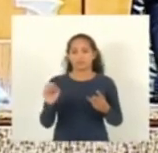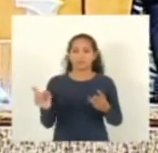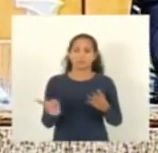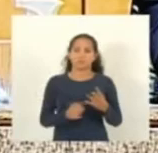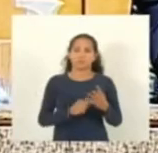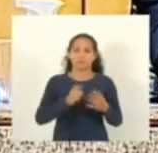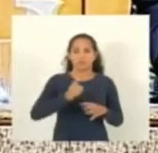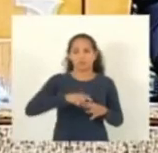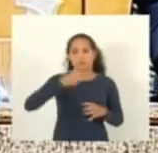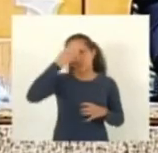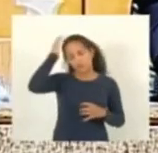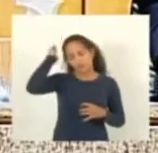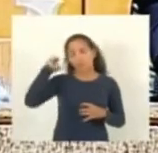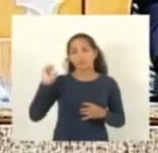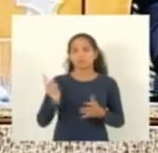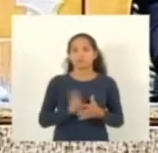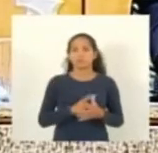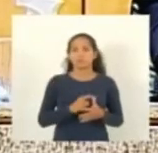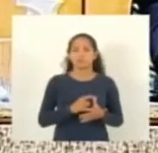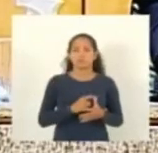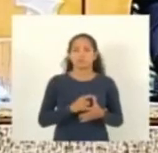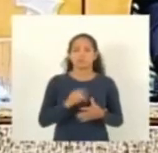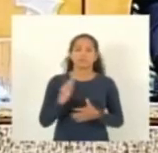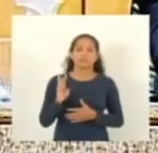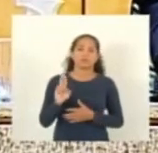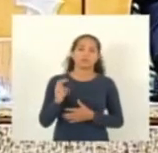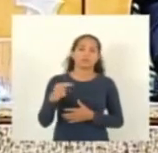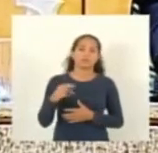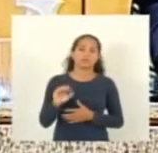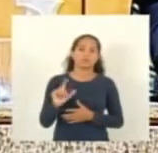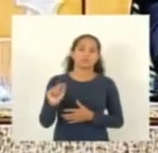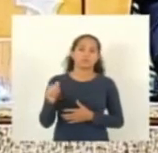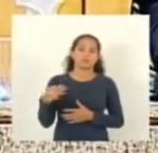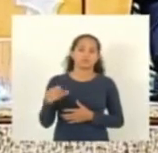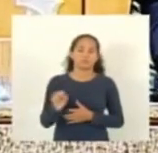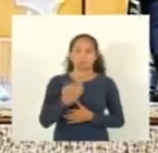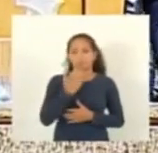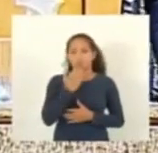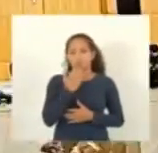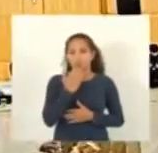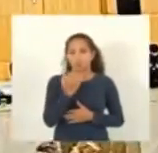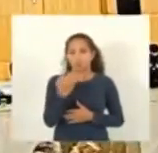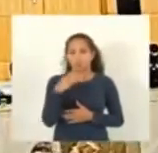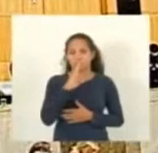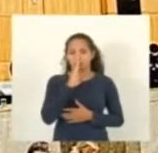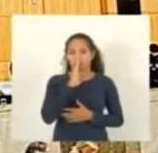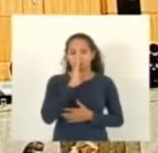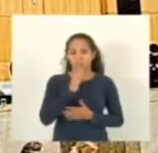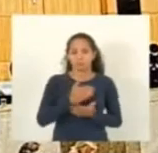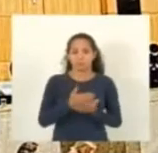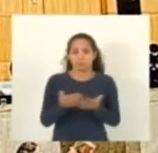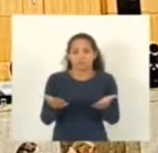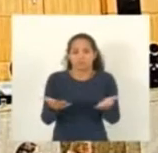deputado doutor Hércules deputado Bruno Lamas um minuto de silêncio e